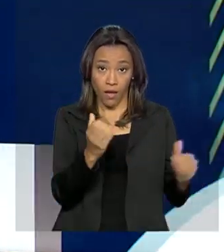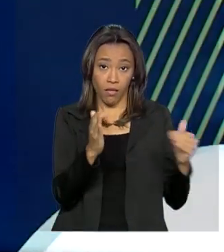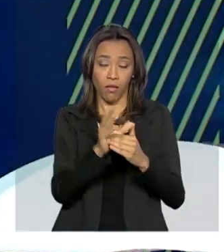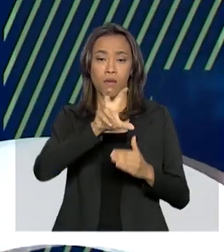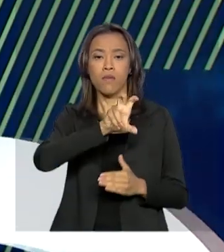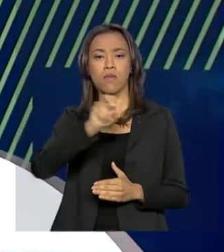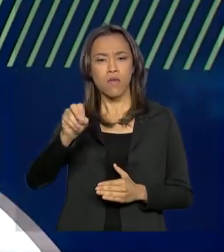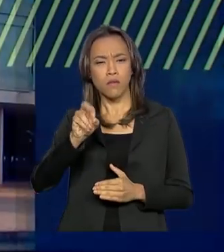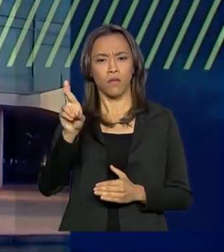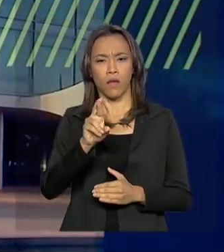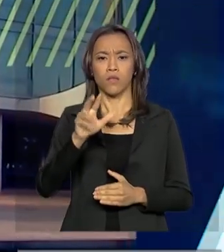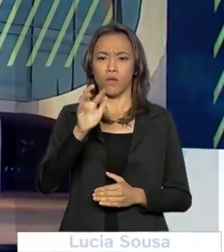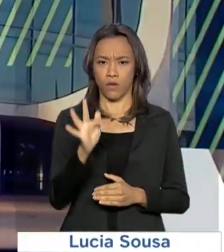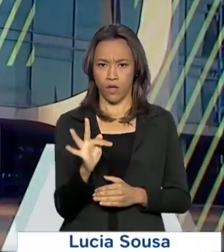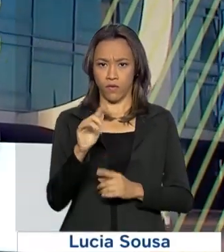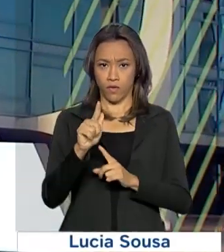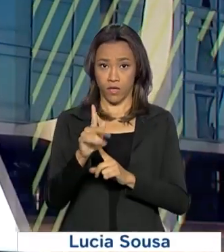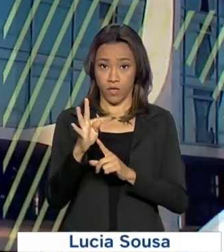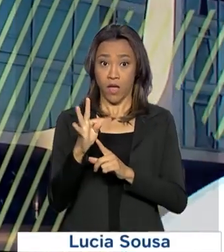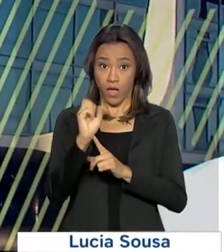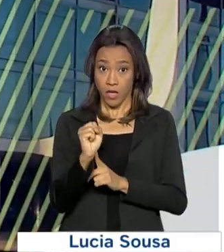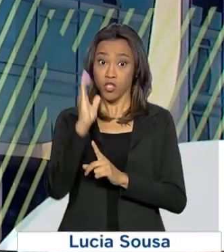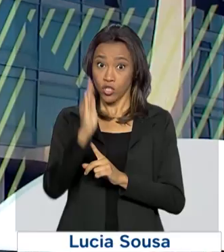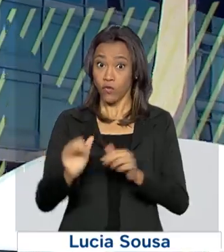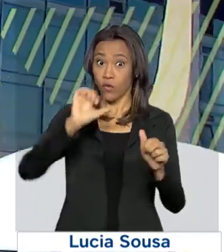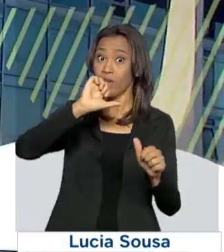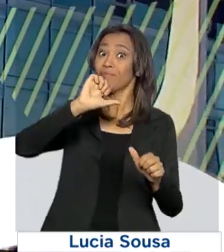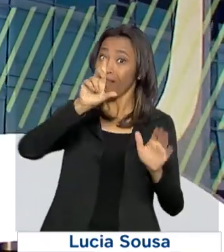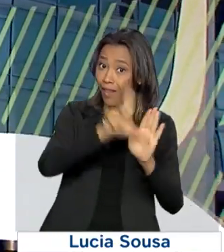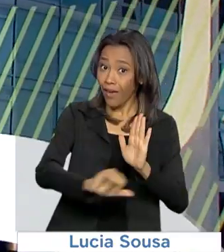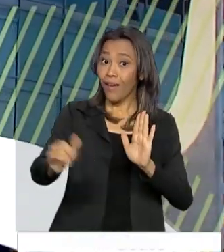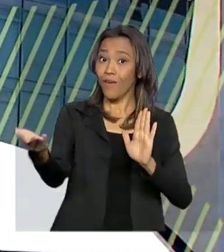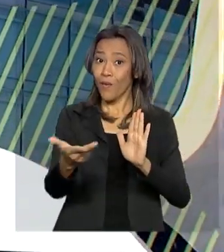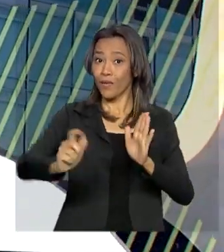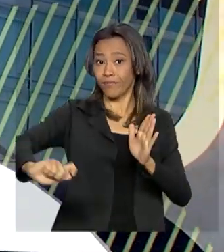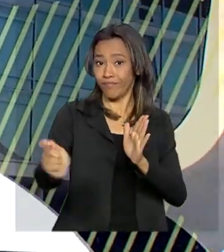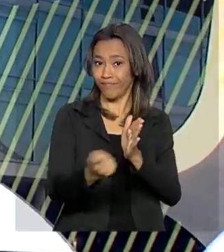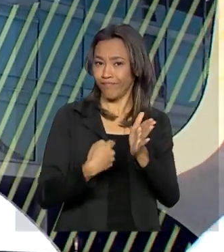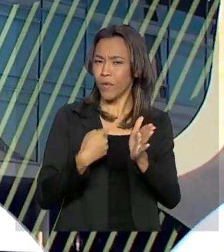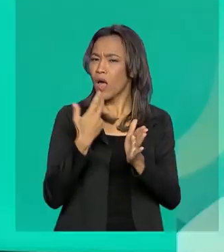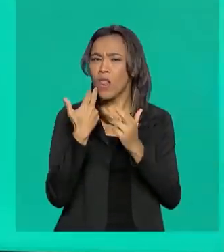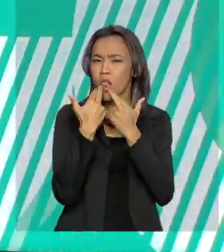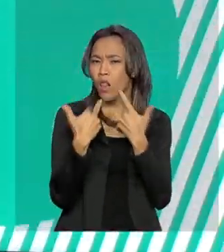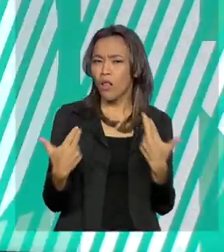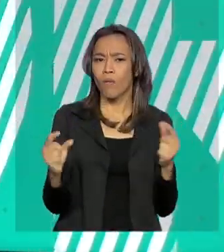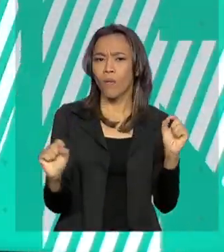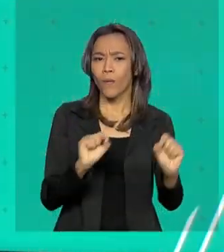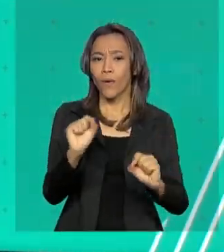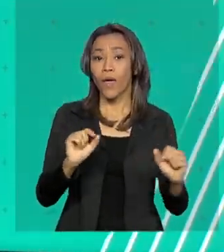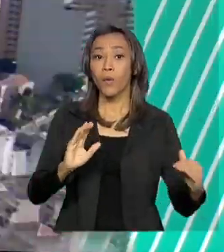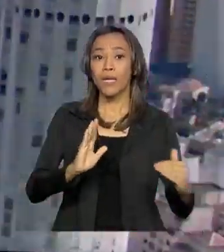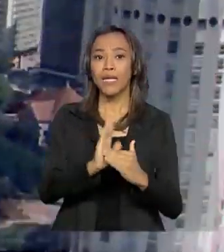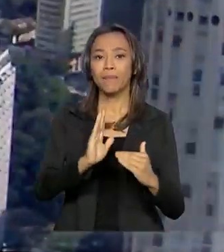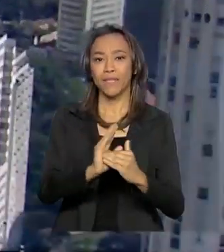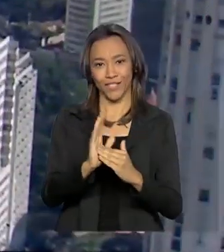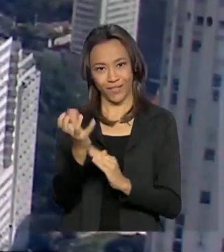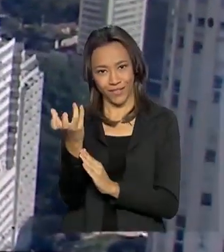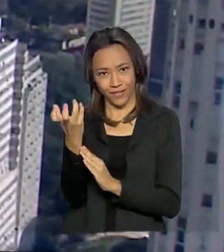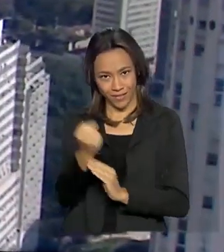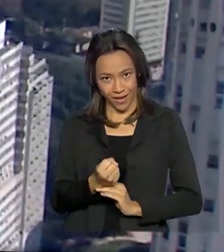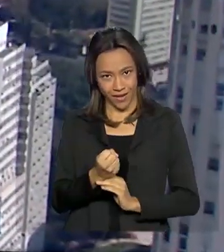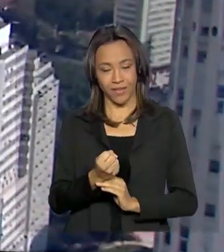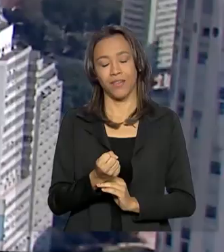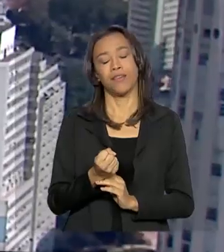FGTS foi convertida em lei e sancionada hoje. A principal novidade é a ampliação do limite de saque das contas